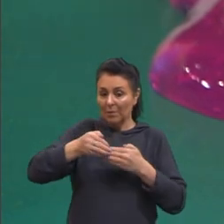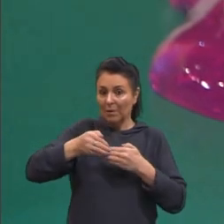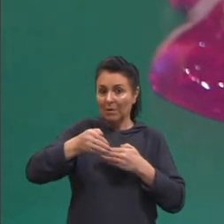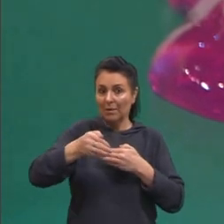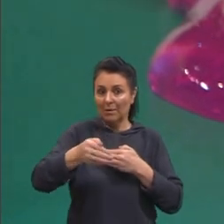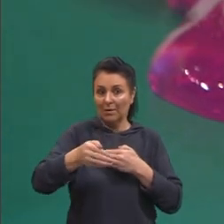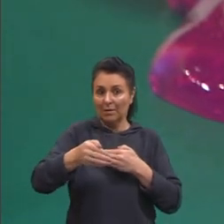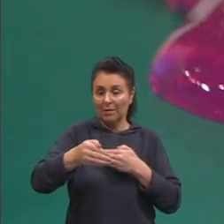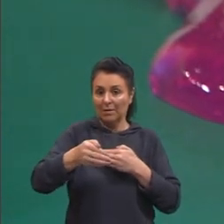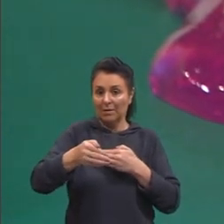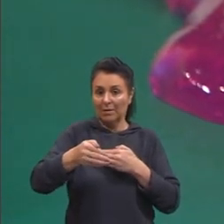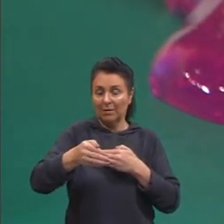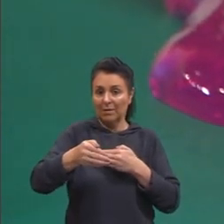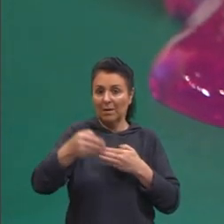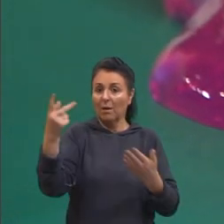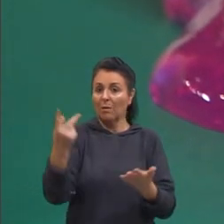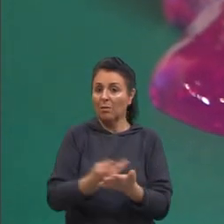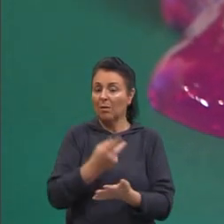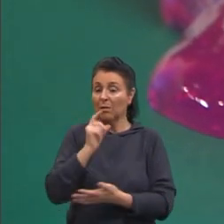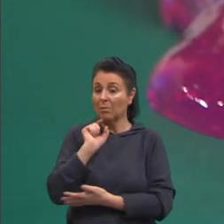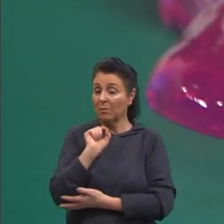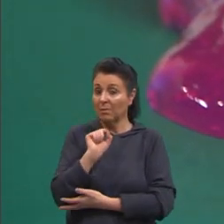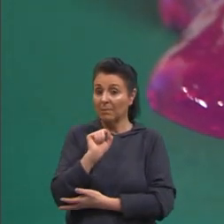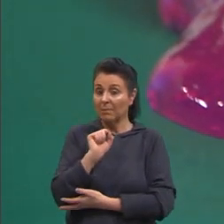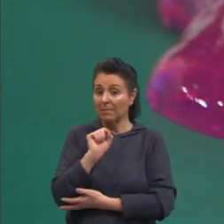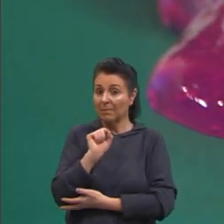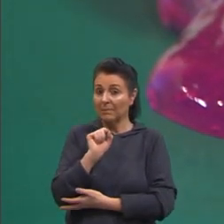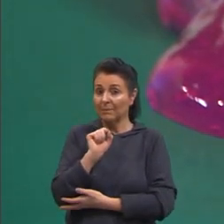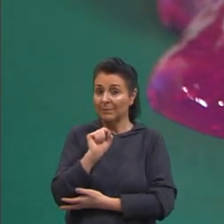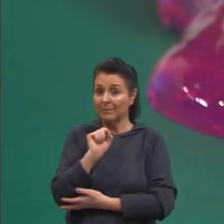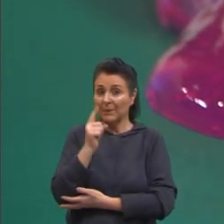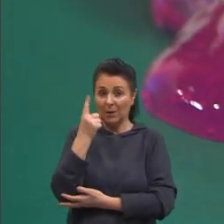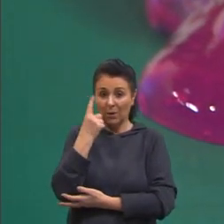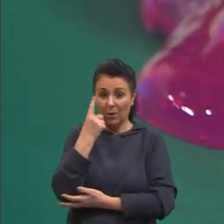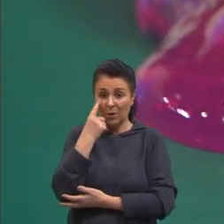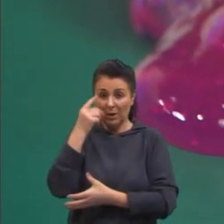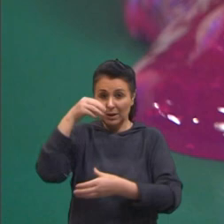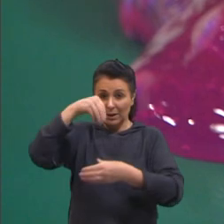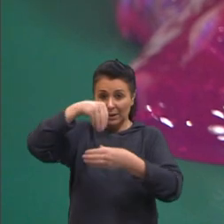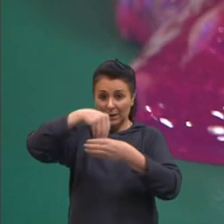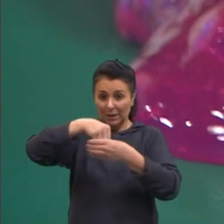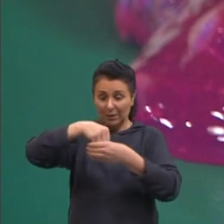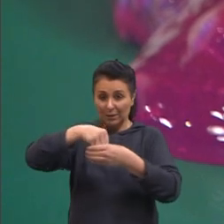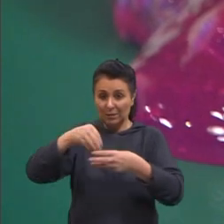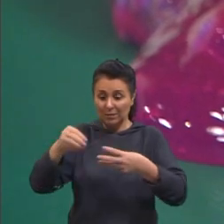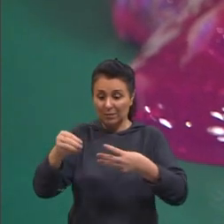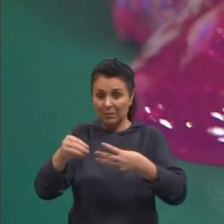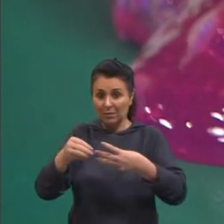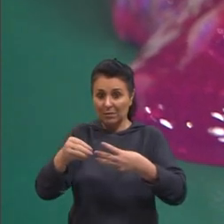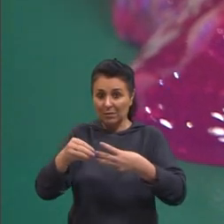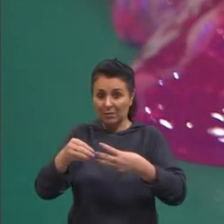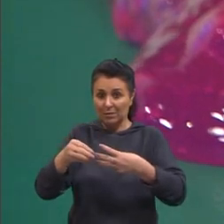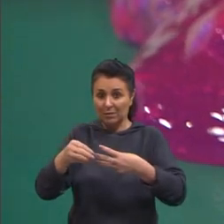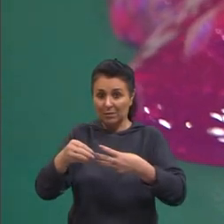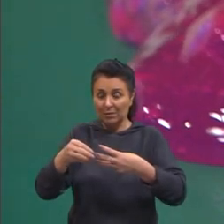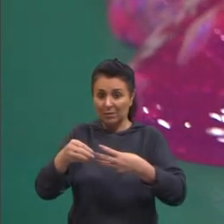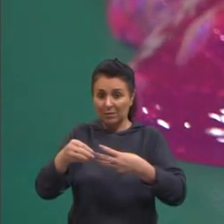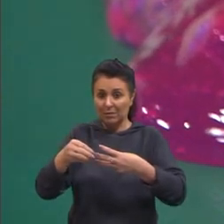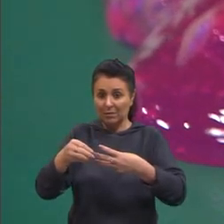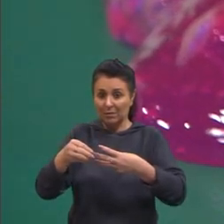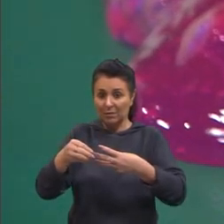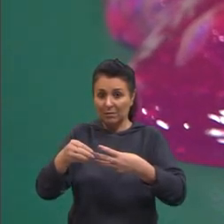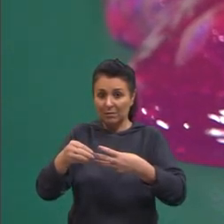o que vai acontecer? Olha lá dentro da célula. Pum! Foi!